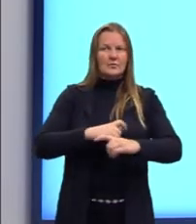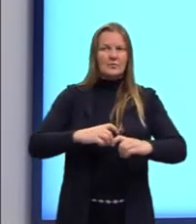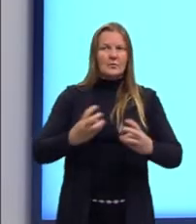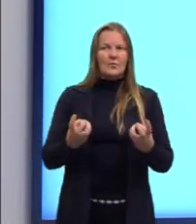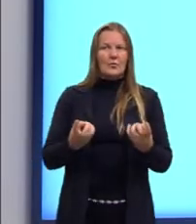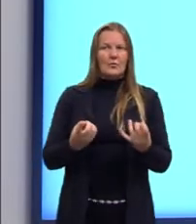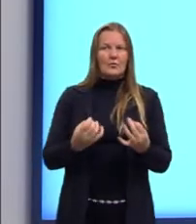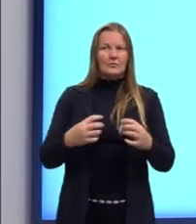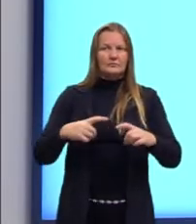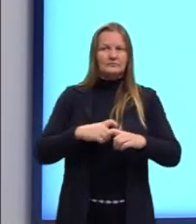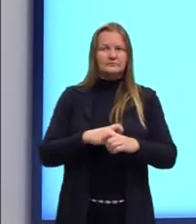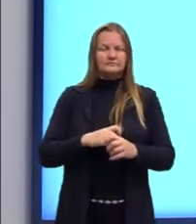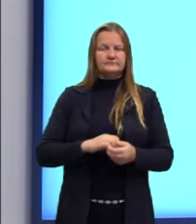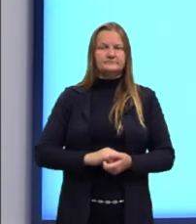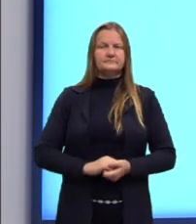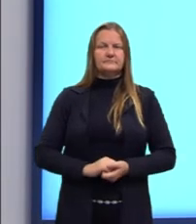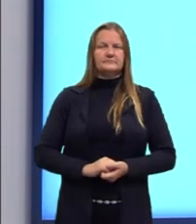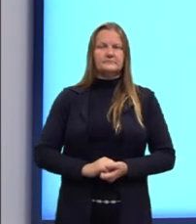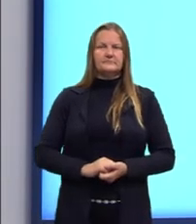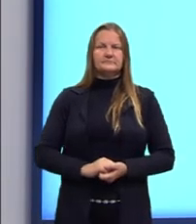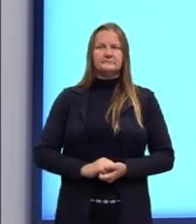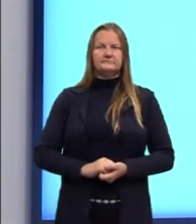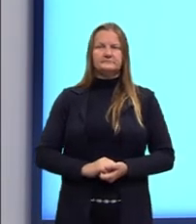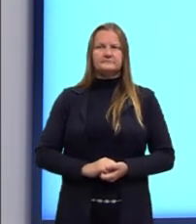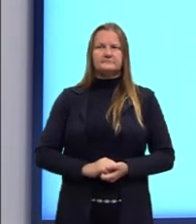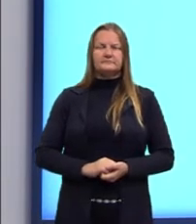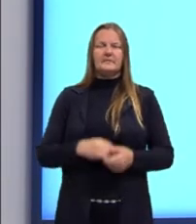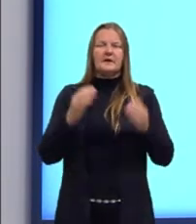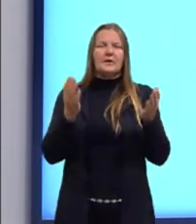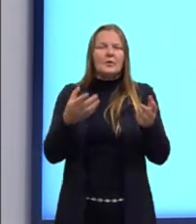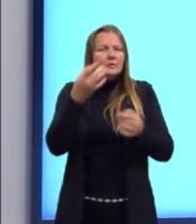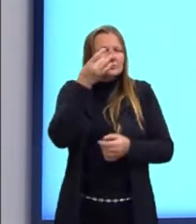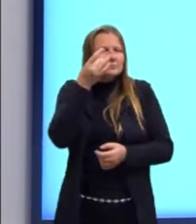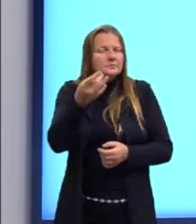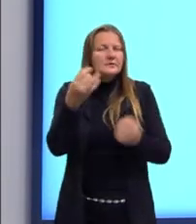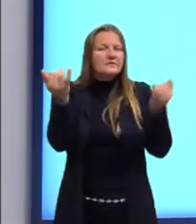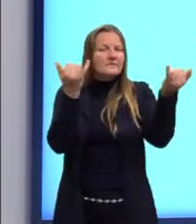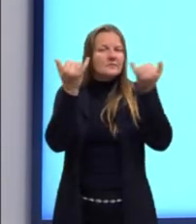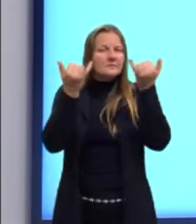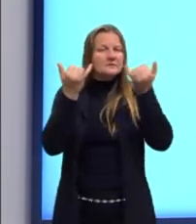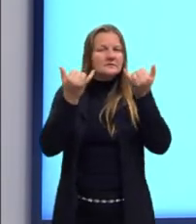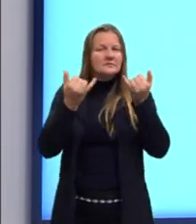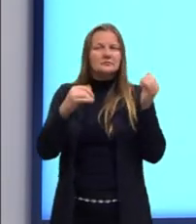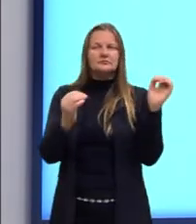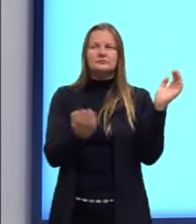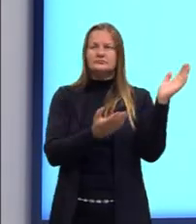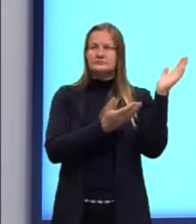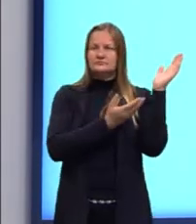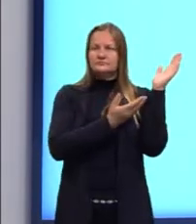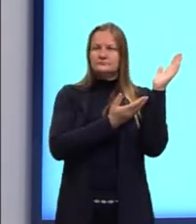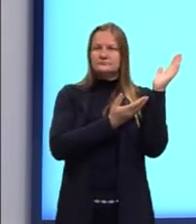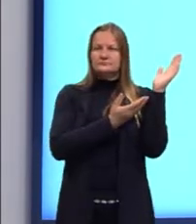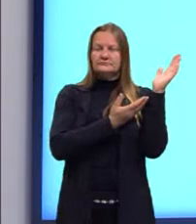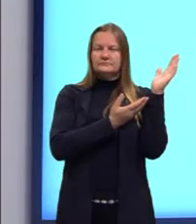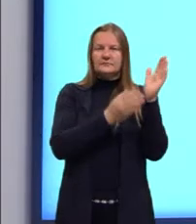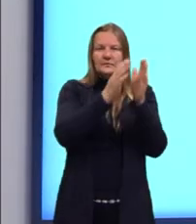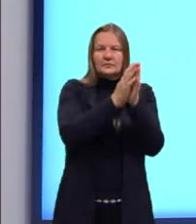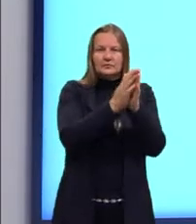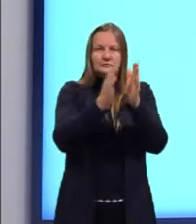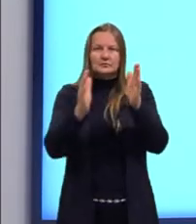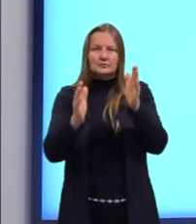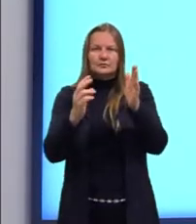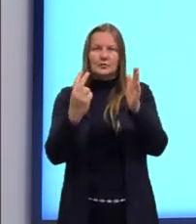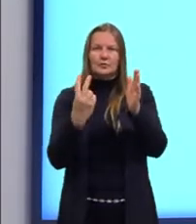Montei uma função. Agora nós temos a seguinte informação. Após o período de duas